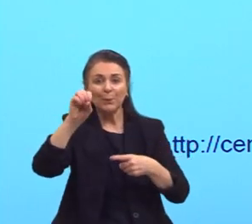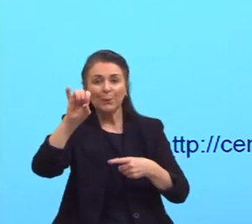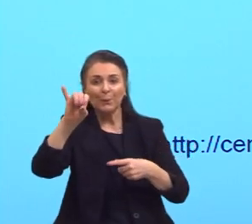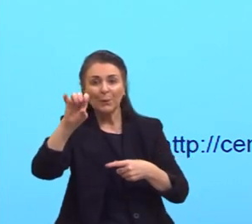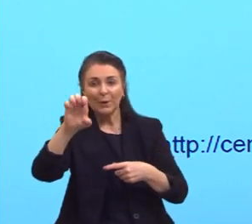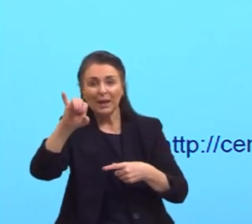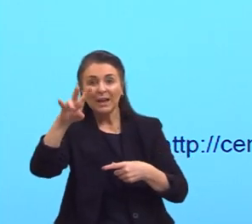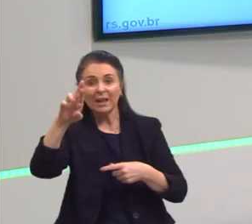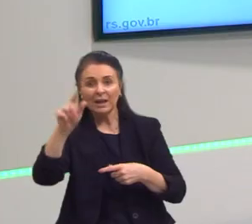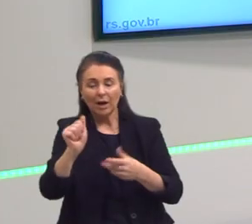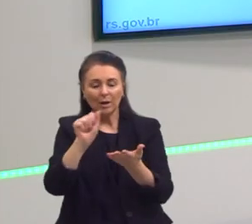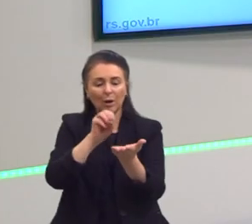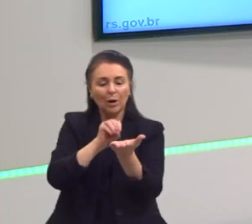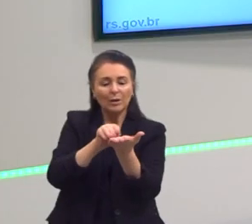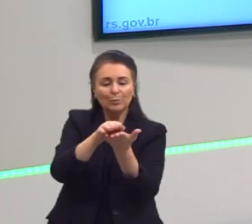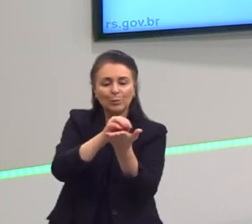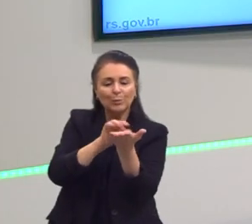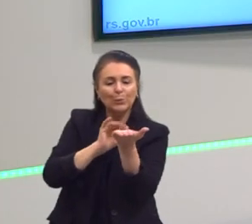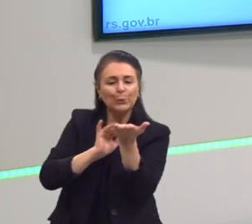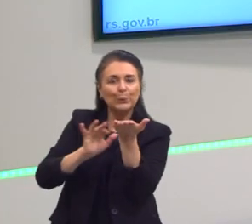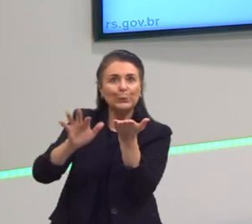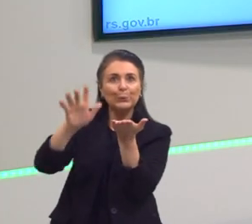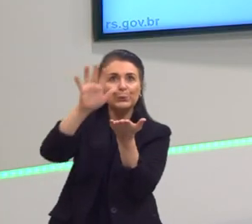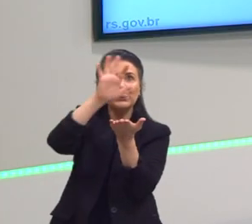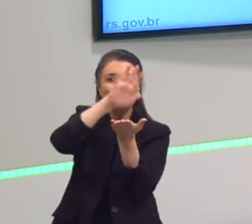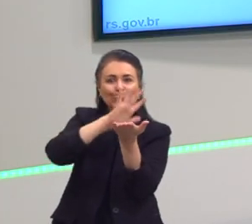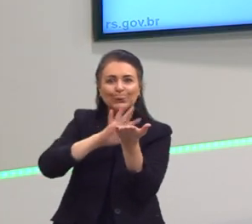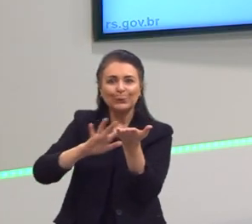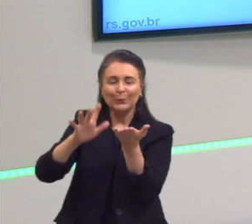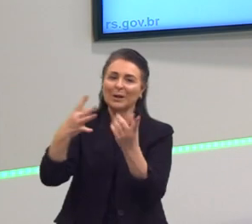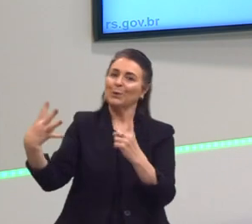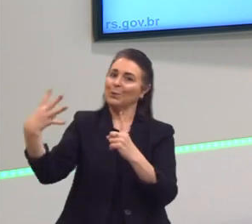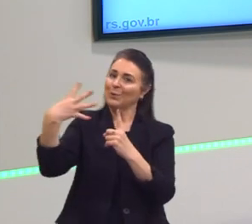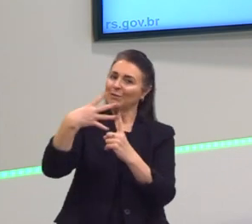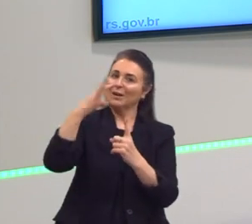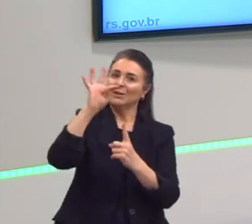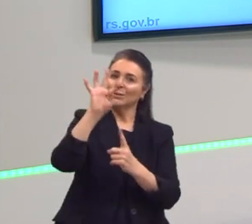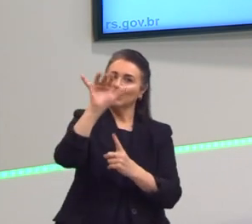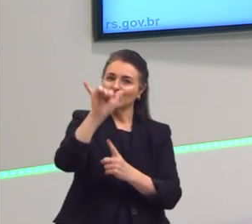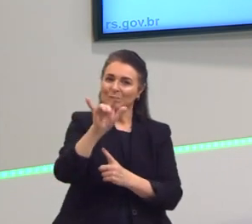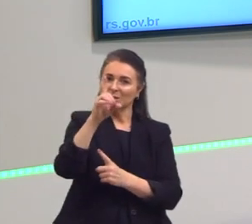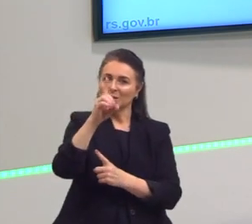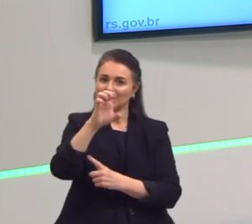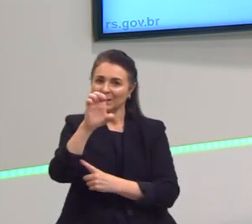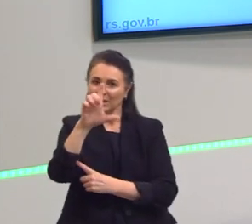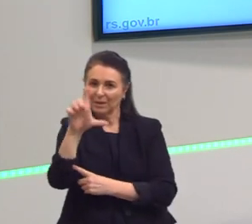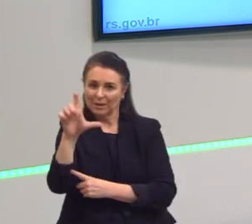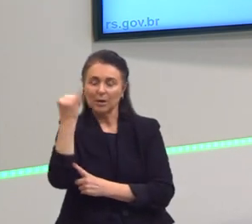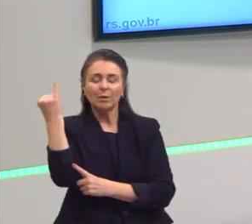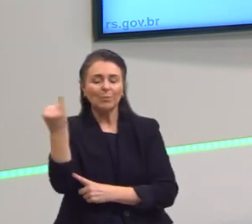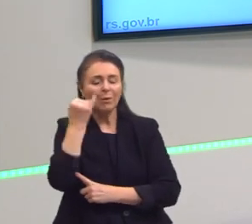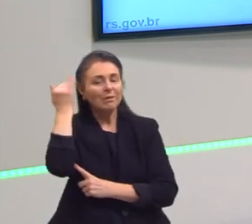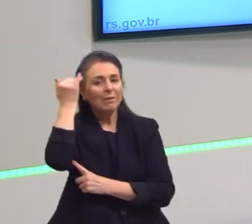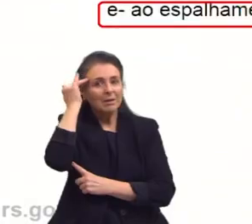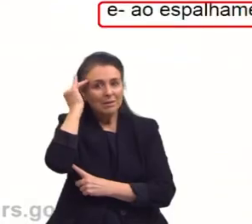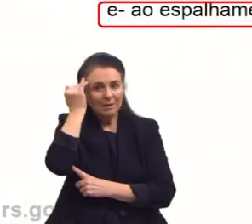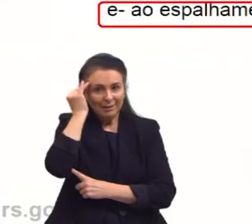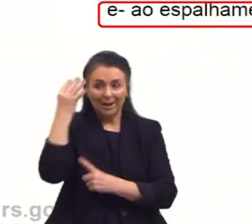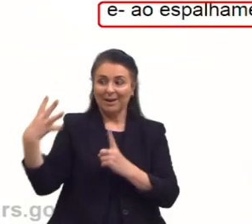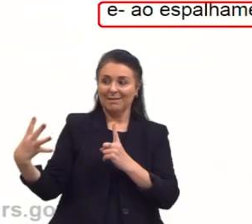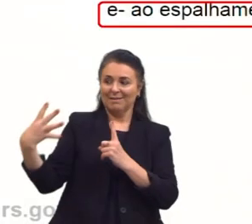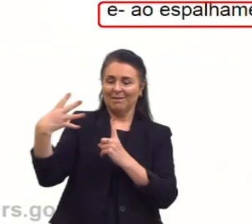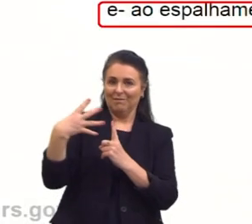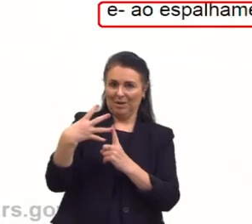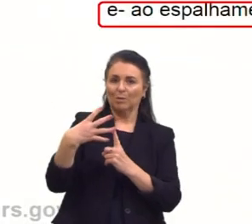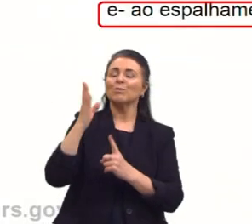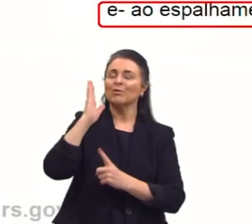tem pó, e isso é através do efeito tindle, então é bem importante entender bem esse efeito que já